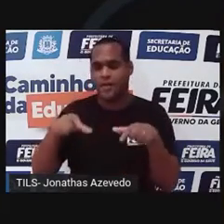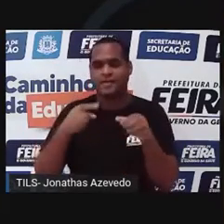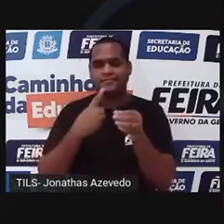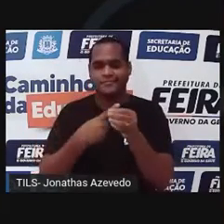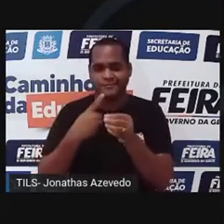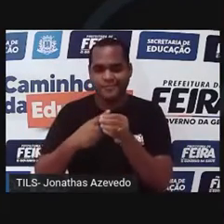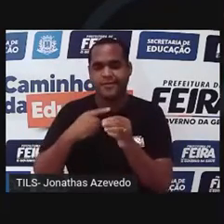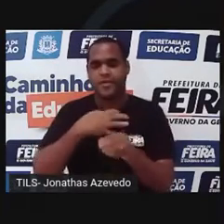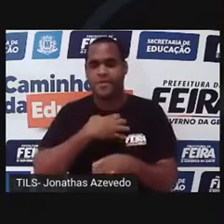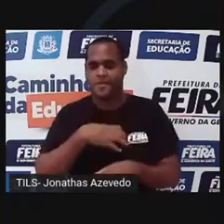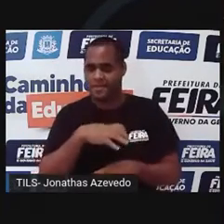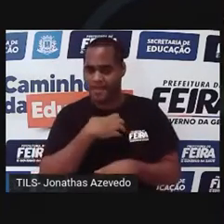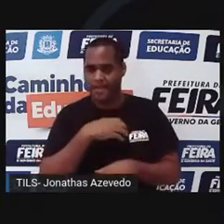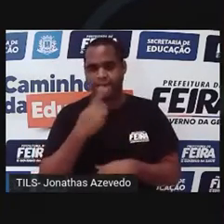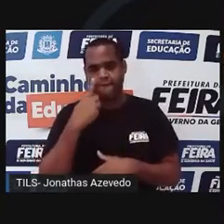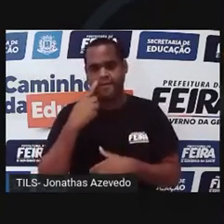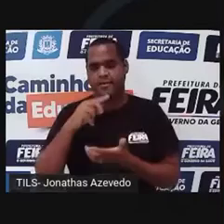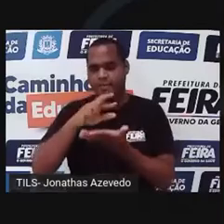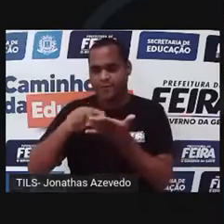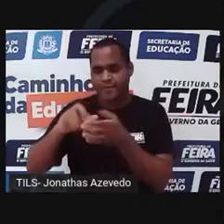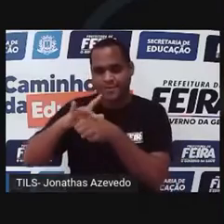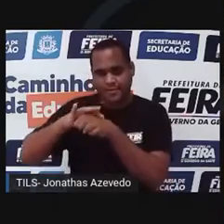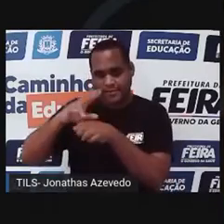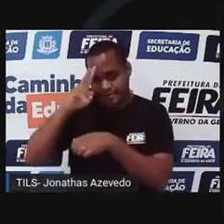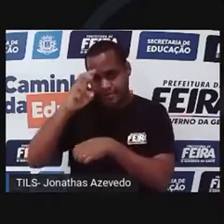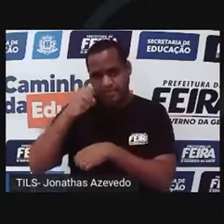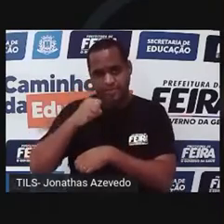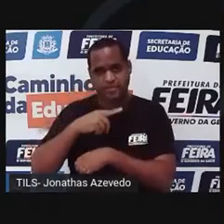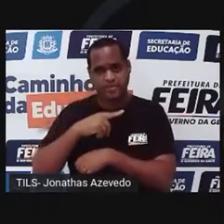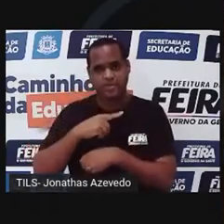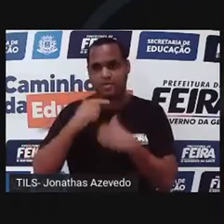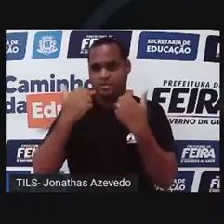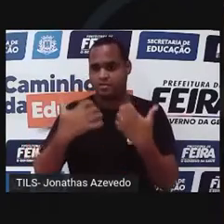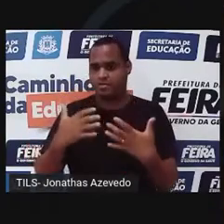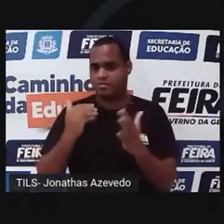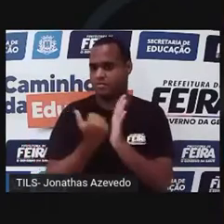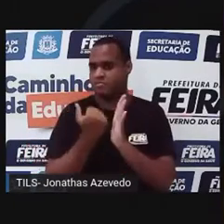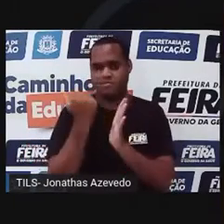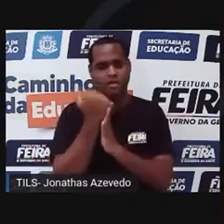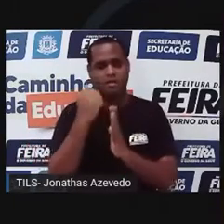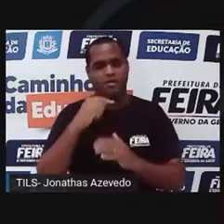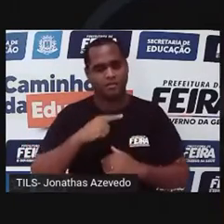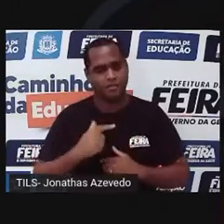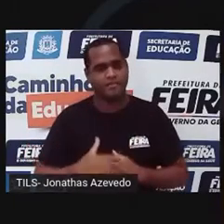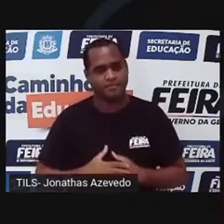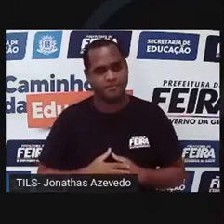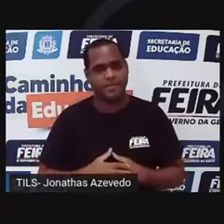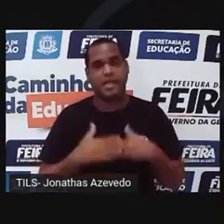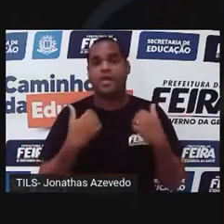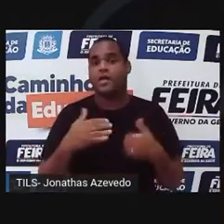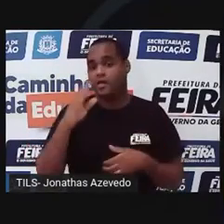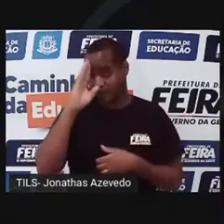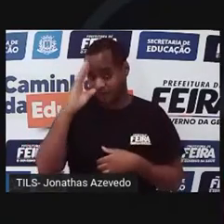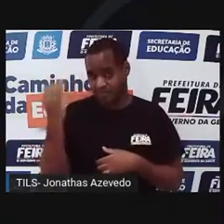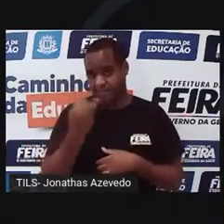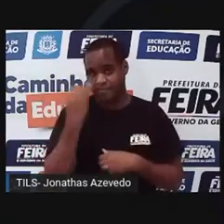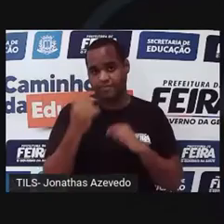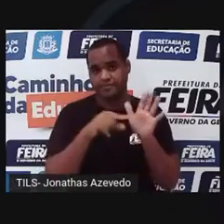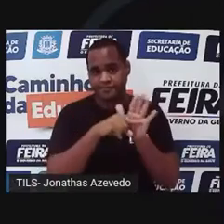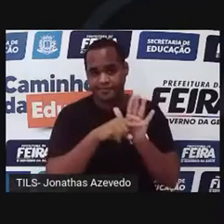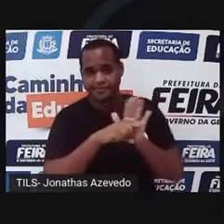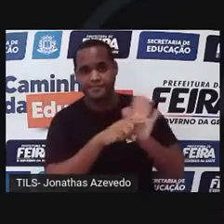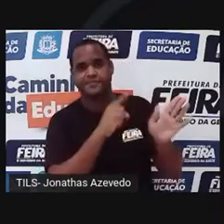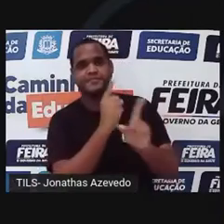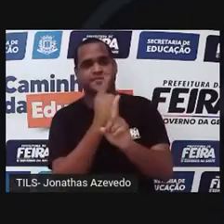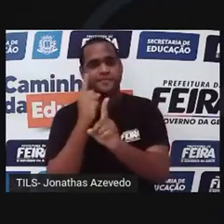em que doenças genéticas raras aparecem em número muito maior do que o normal. O ponto de partida da investigação científica